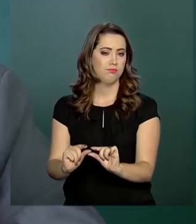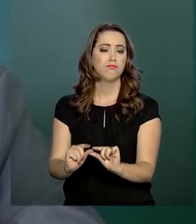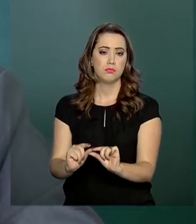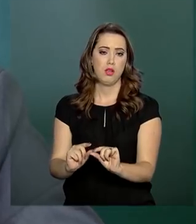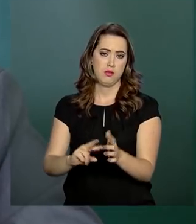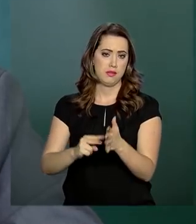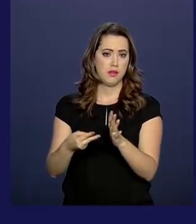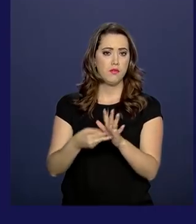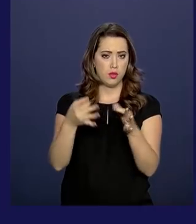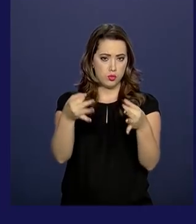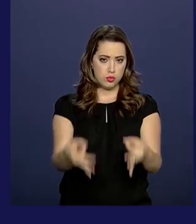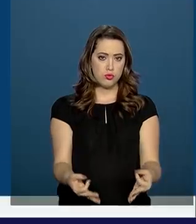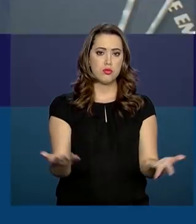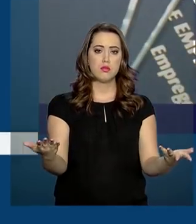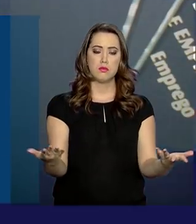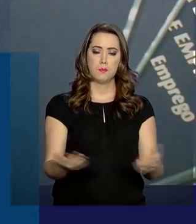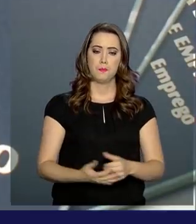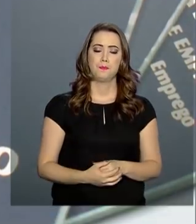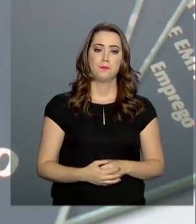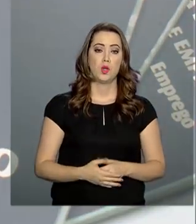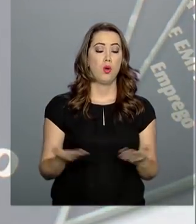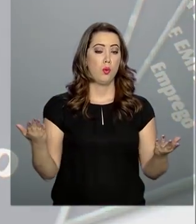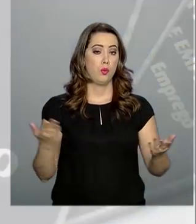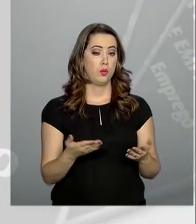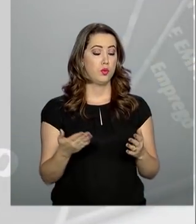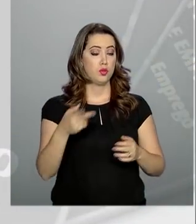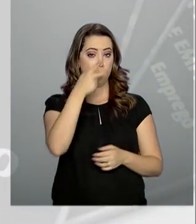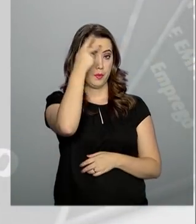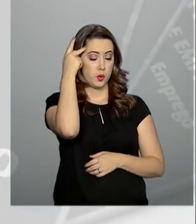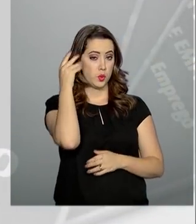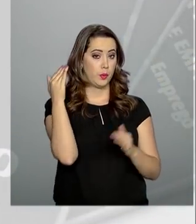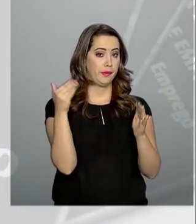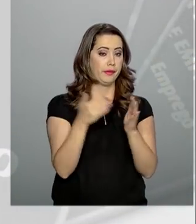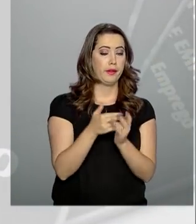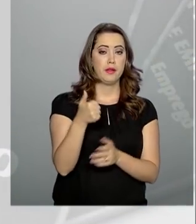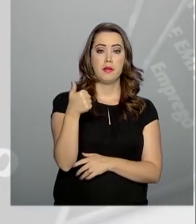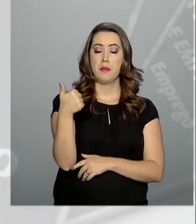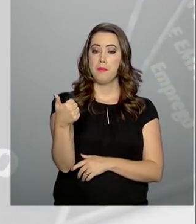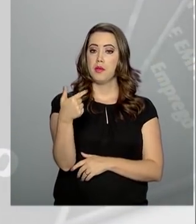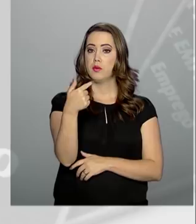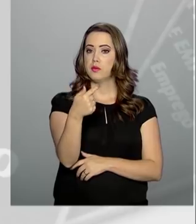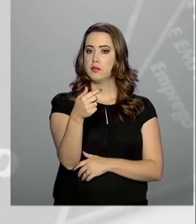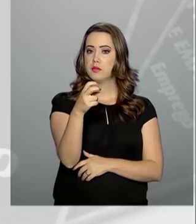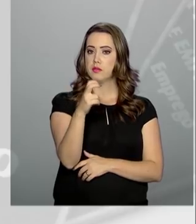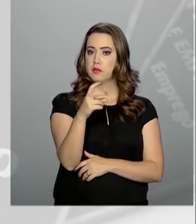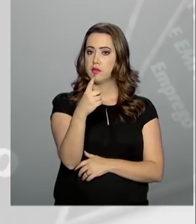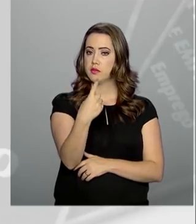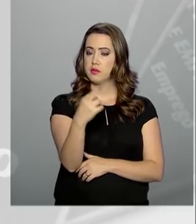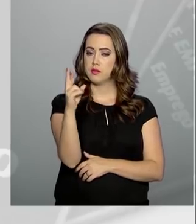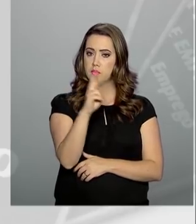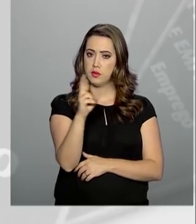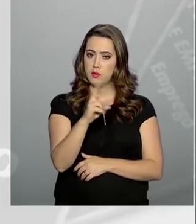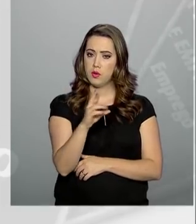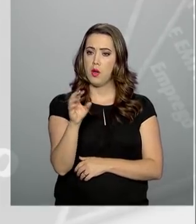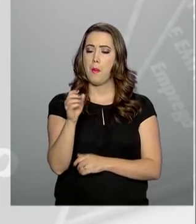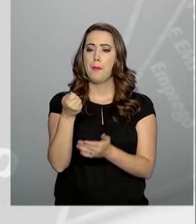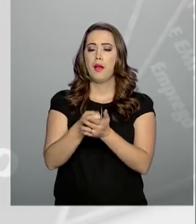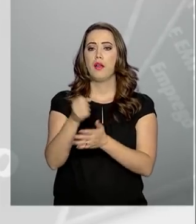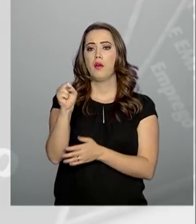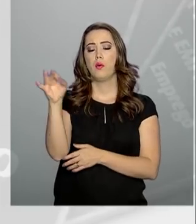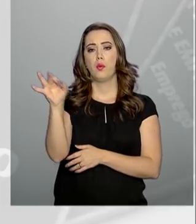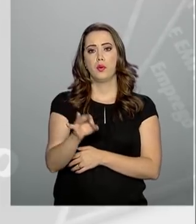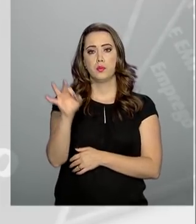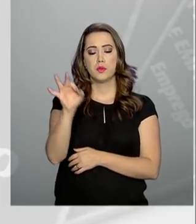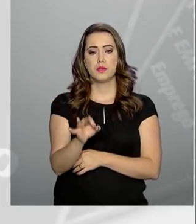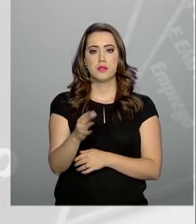amplo sentido da justiça. Hoje, quem ganha até R$.751, contribui com 8%. Agora,